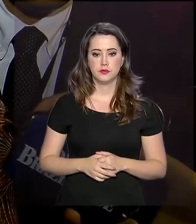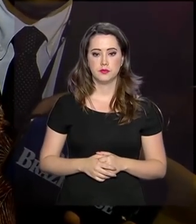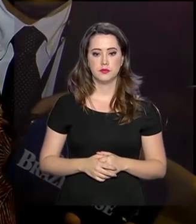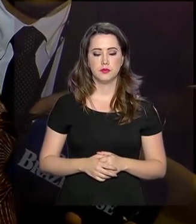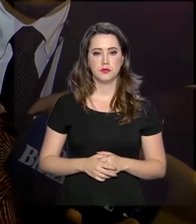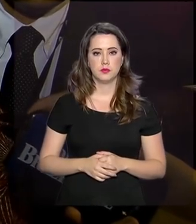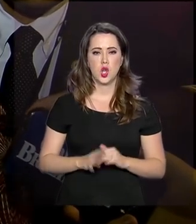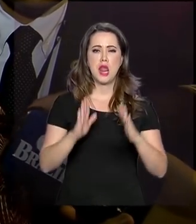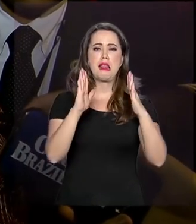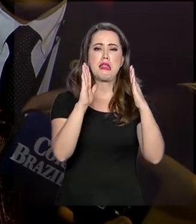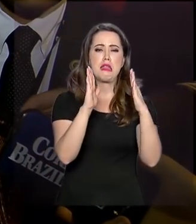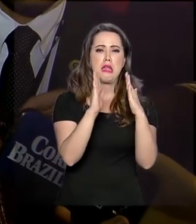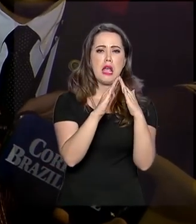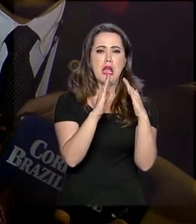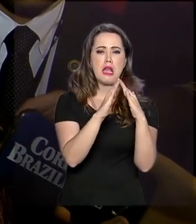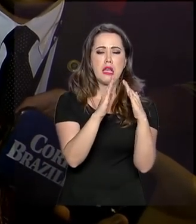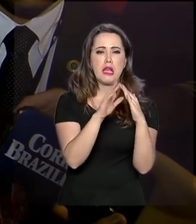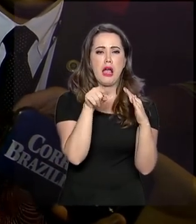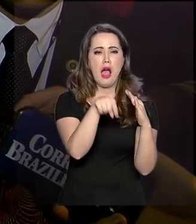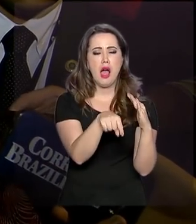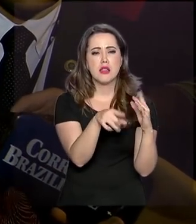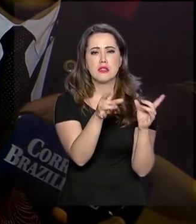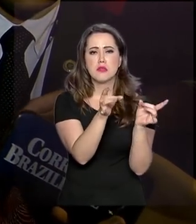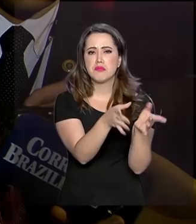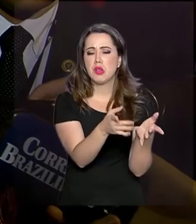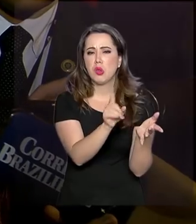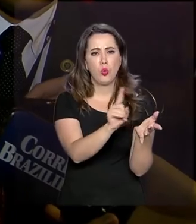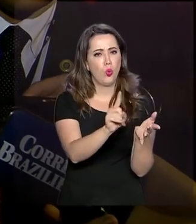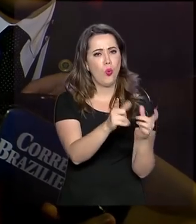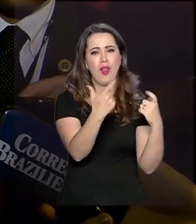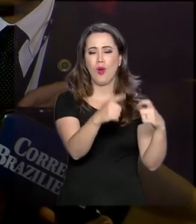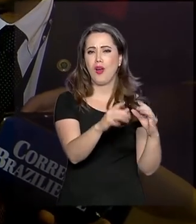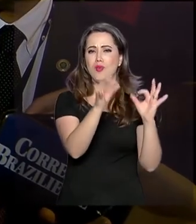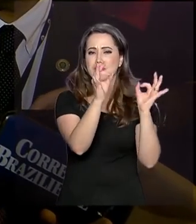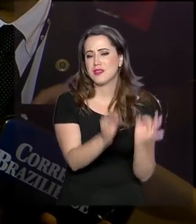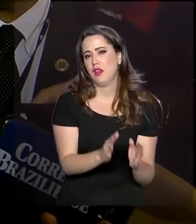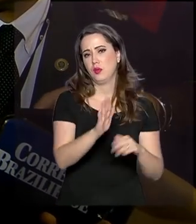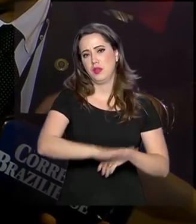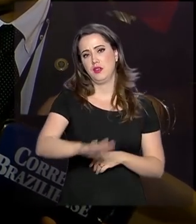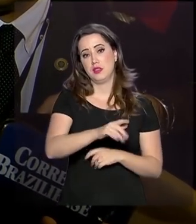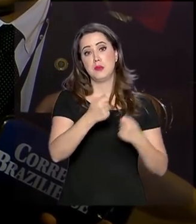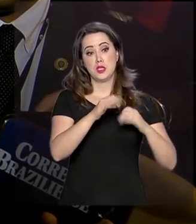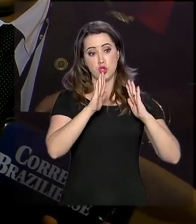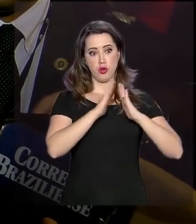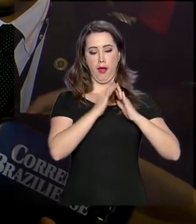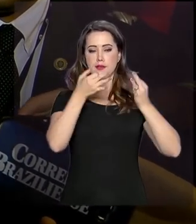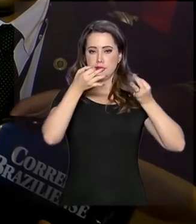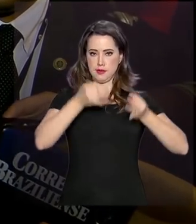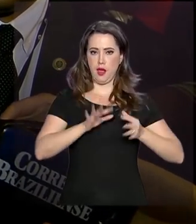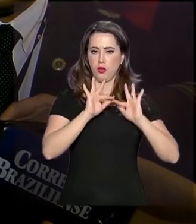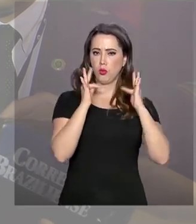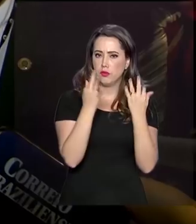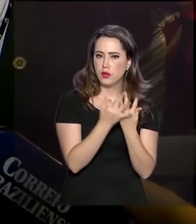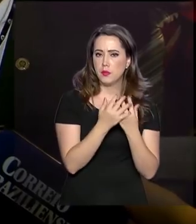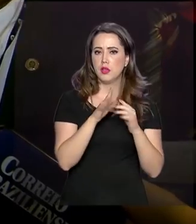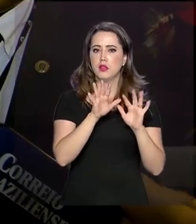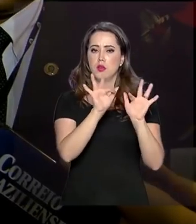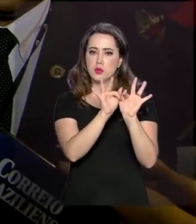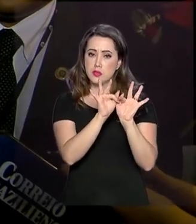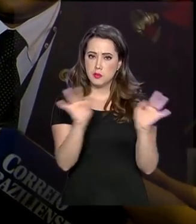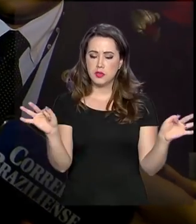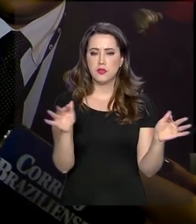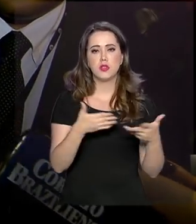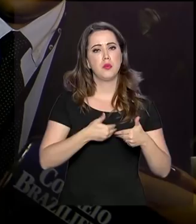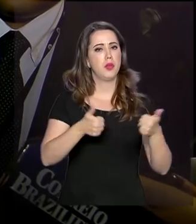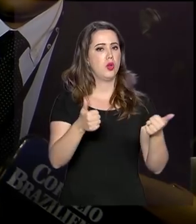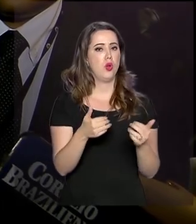Abrigo não é lugar para a criança, a criança precisa de ir lá. Então, a gente desburocratizando, a gente vai estar incentivando mais, no máximo